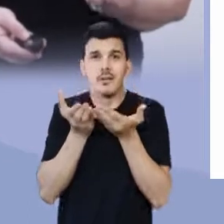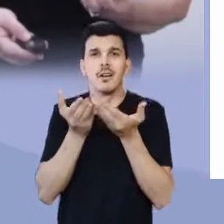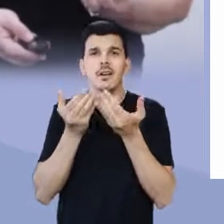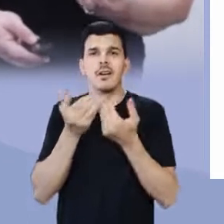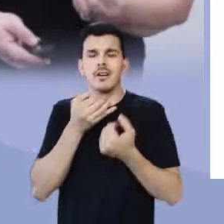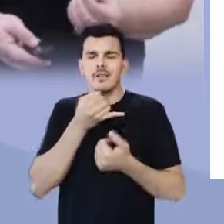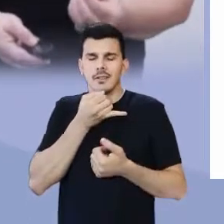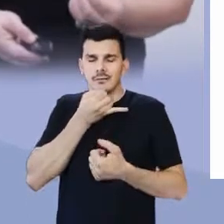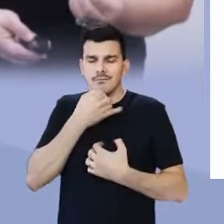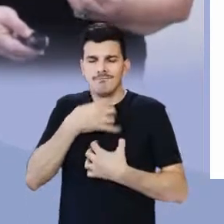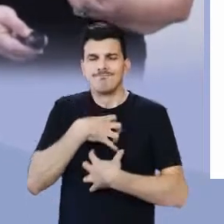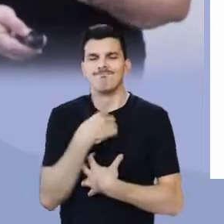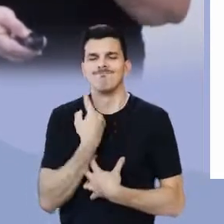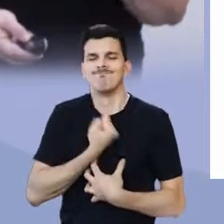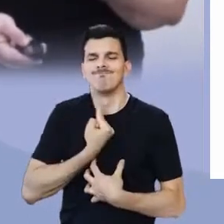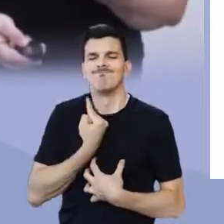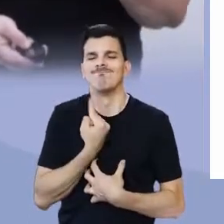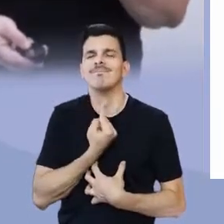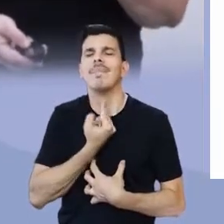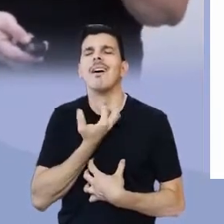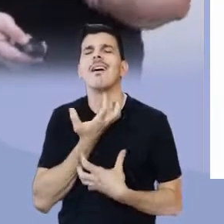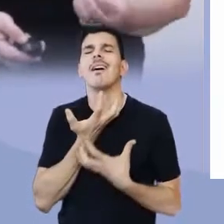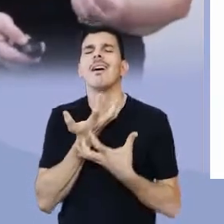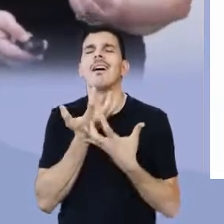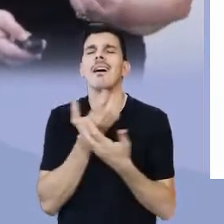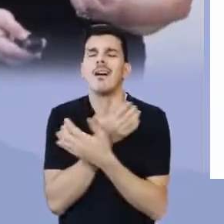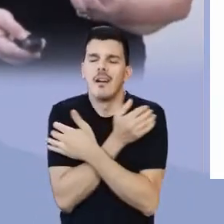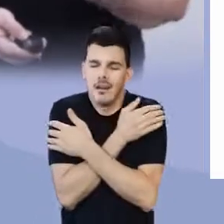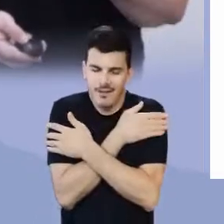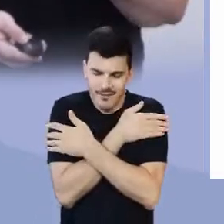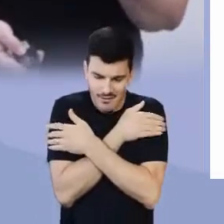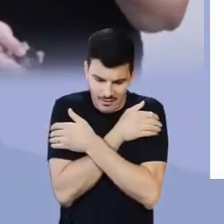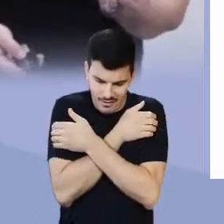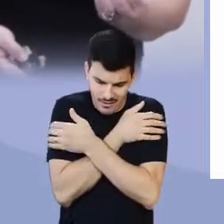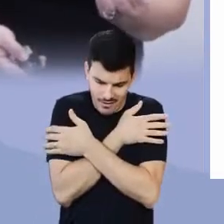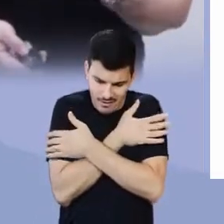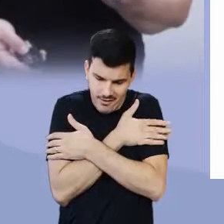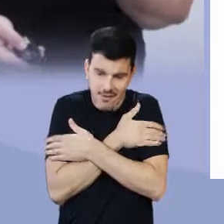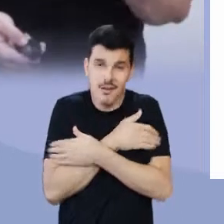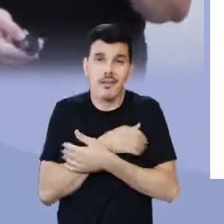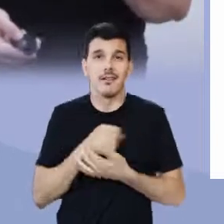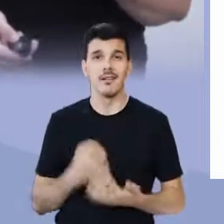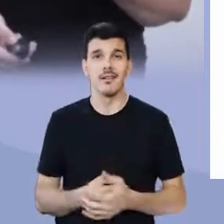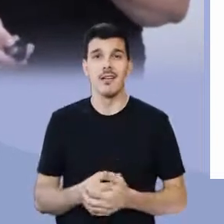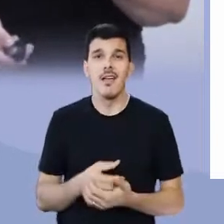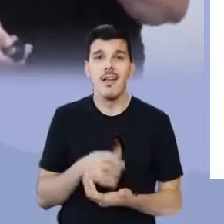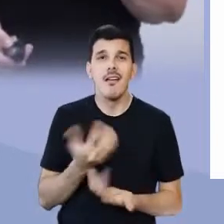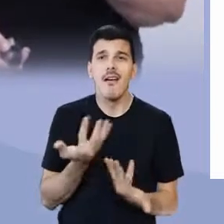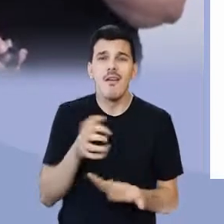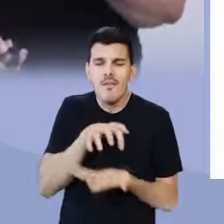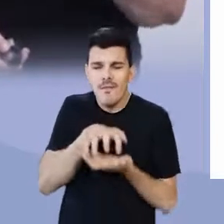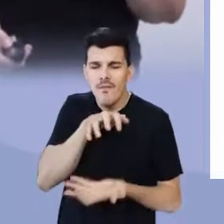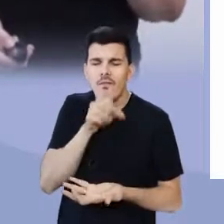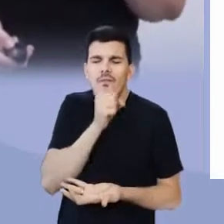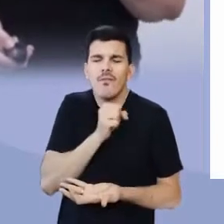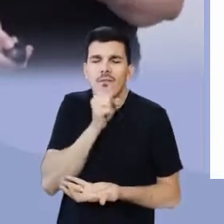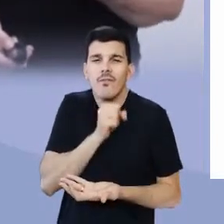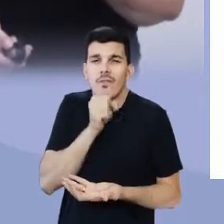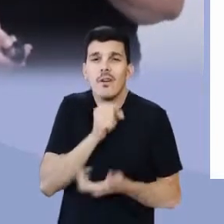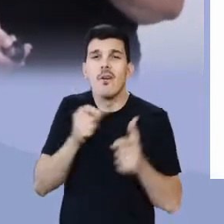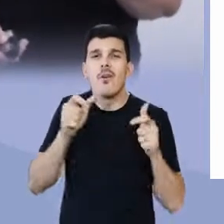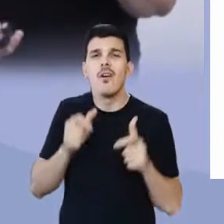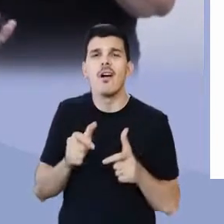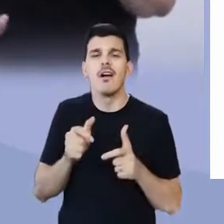se encontra sozinho e anseia por ternura. São idosos recolhidos a lares e